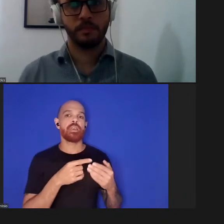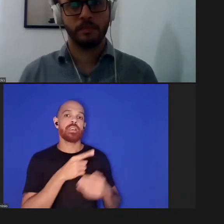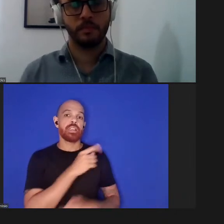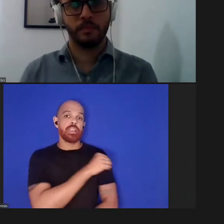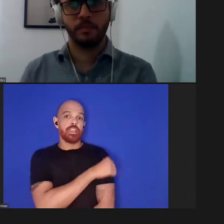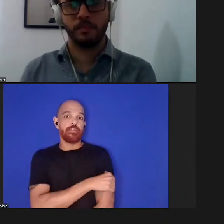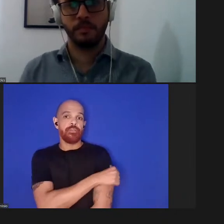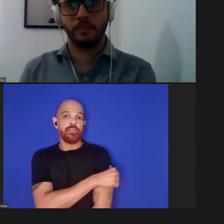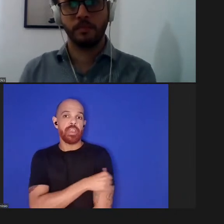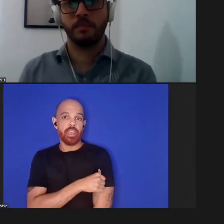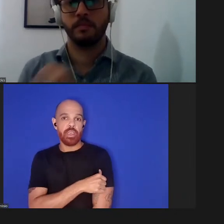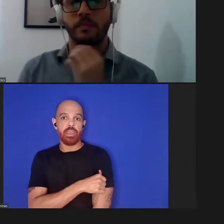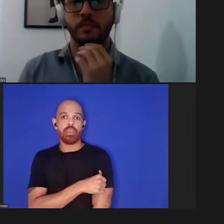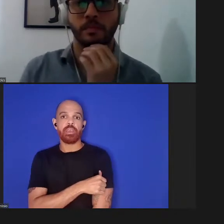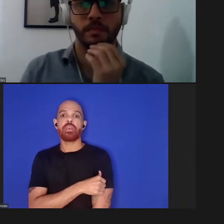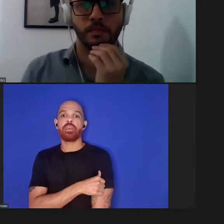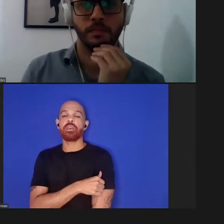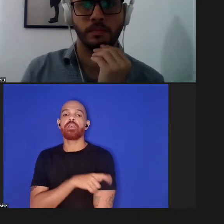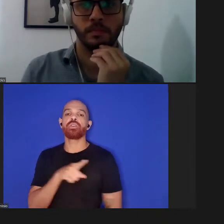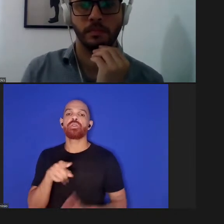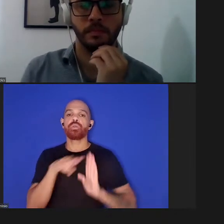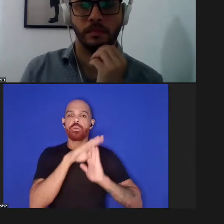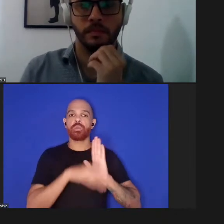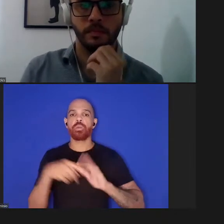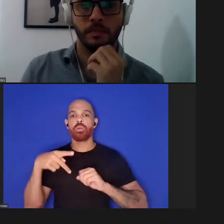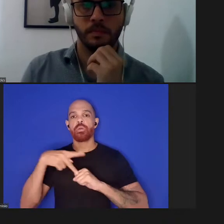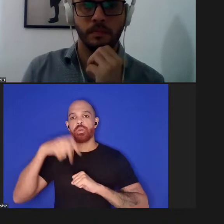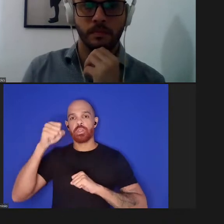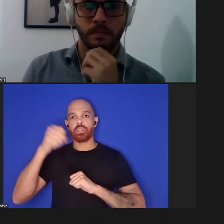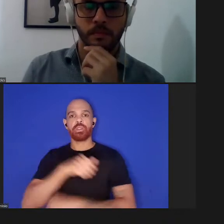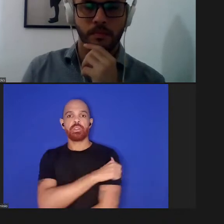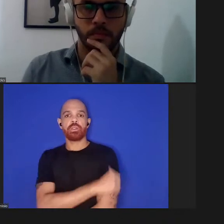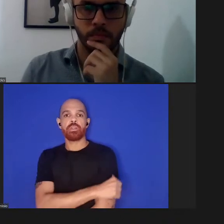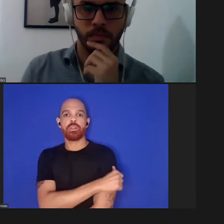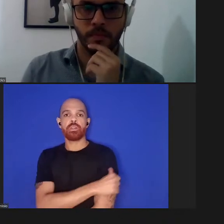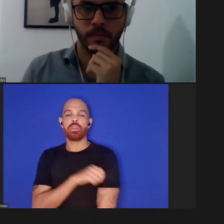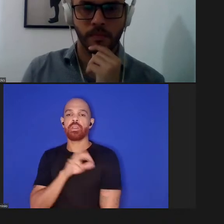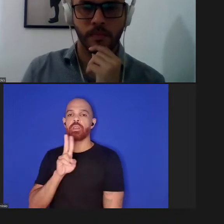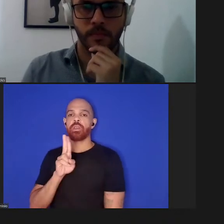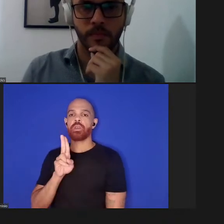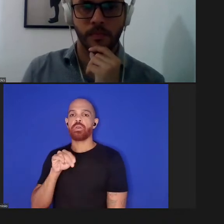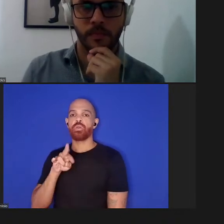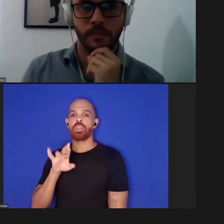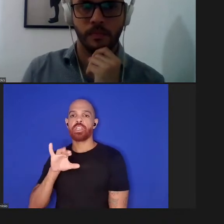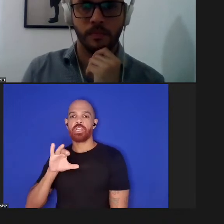enfermeiros então vai ser junto com o programa de pós-graduação em enfermagem da Unirio que vai acontecer no início de